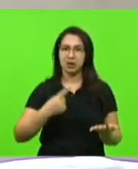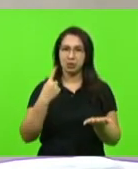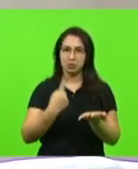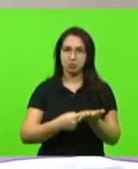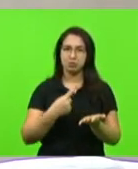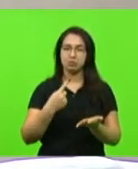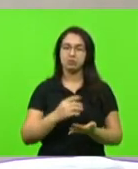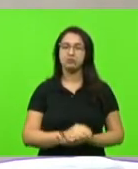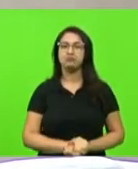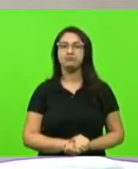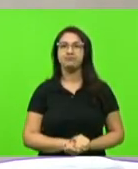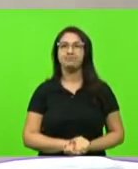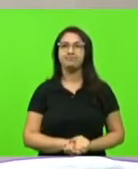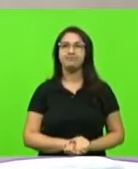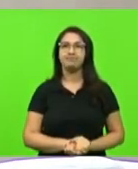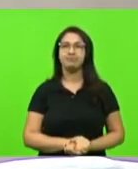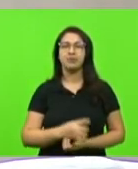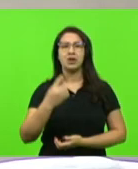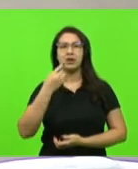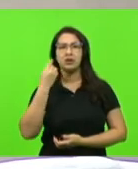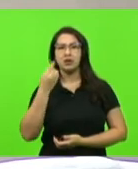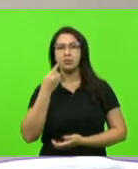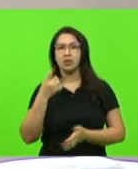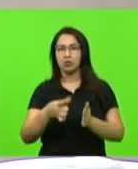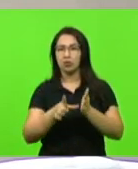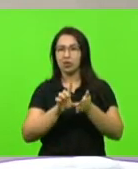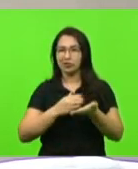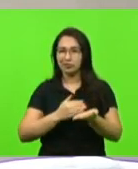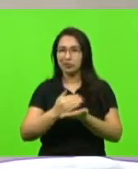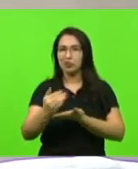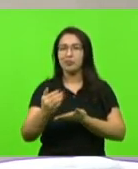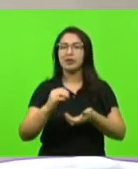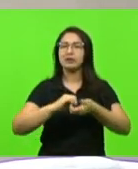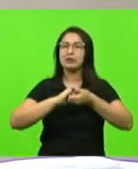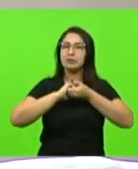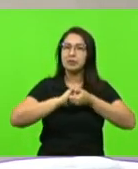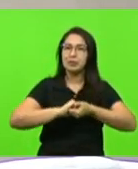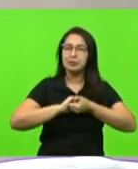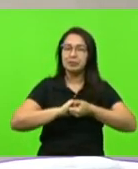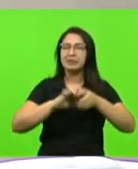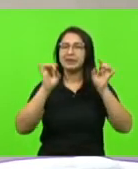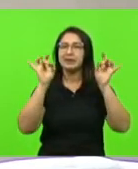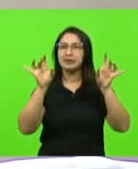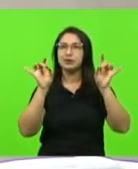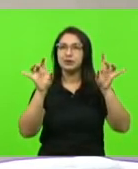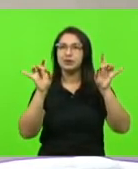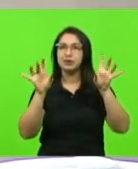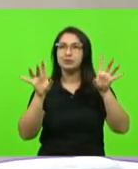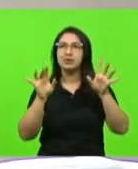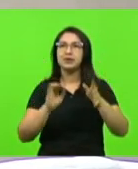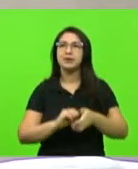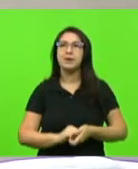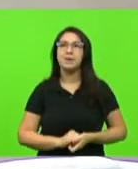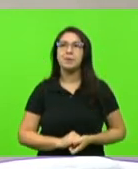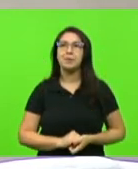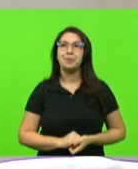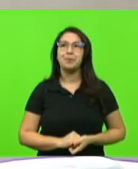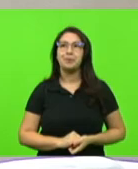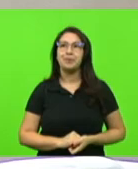que o deputado venha à tribuna, eu quero cumprimentar de uma forma especial, pode se dirigir para cá,